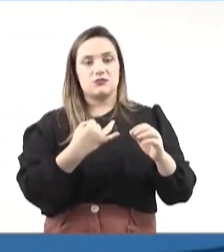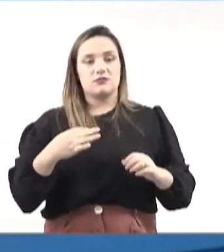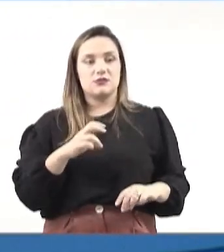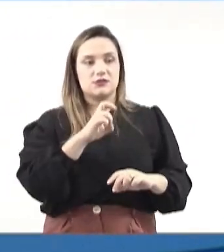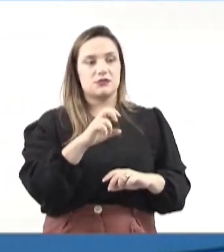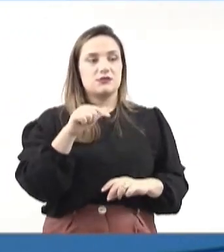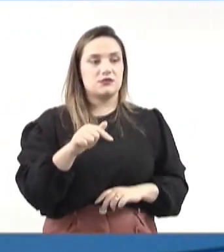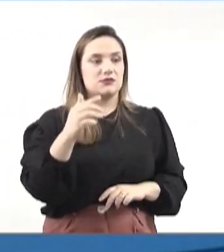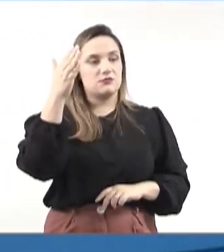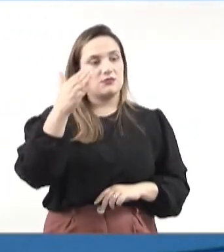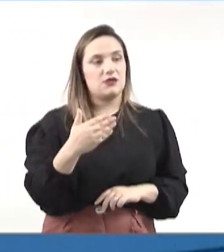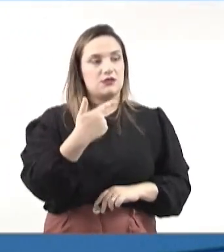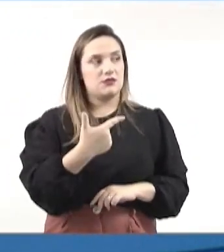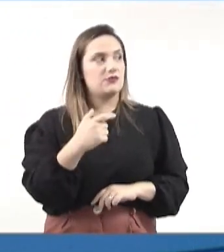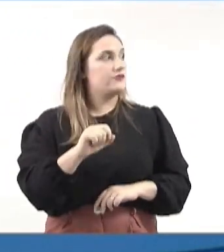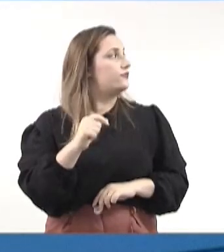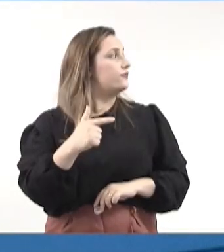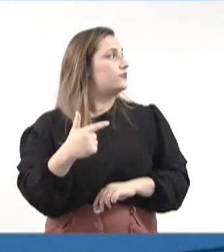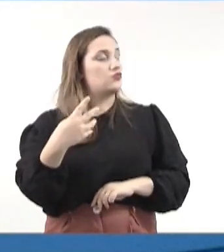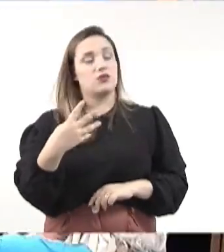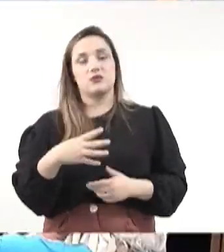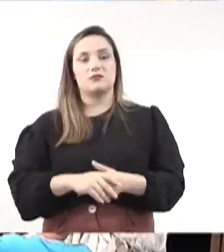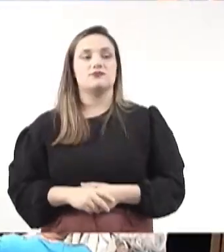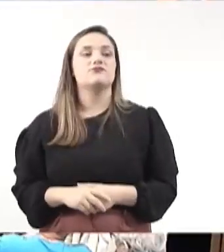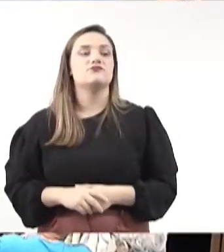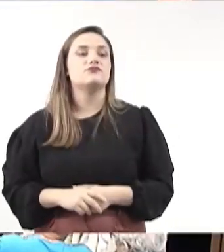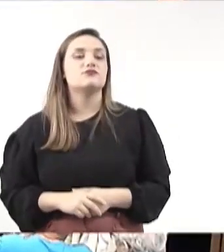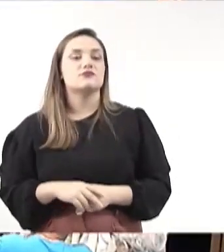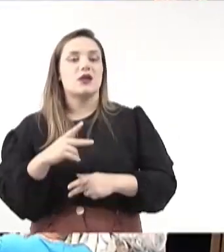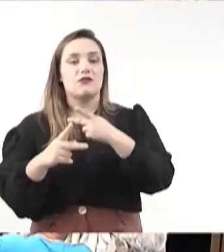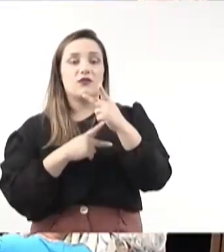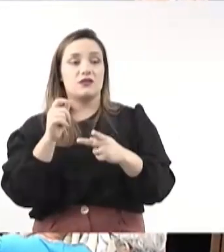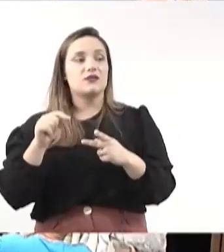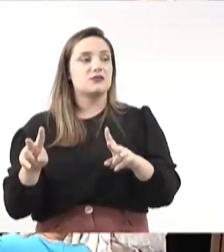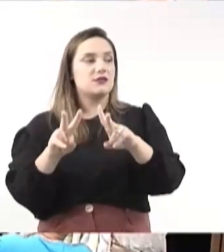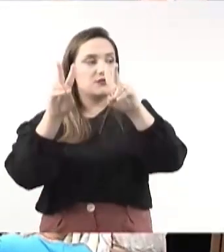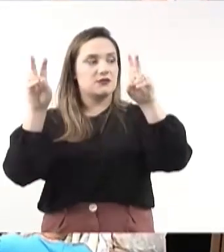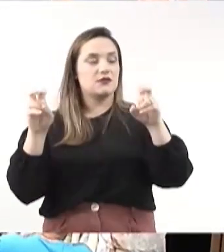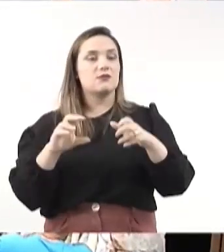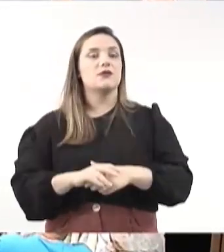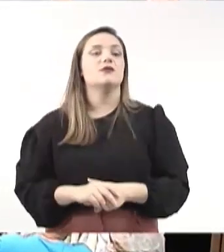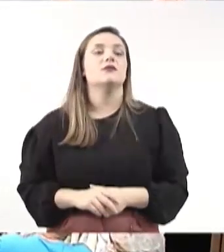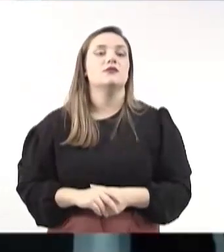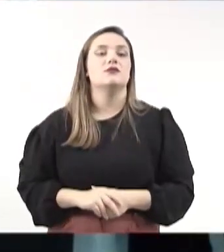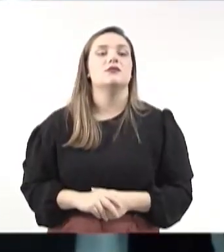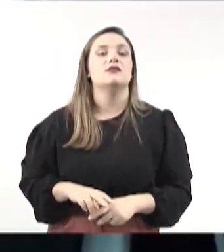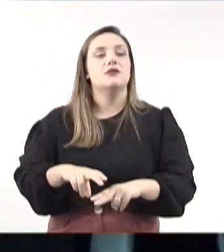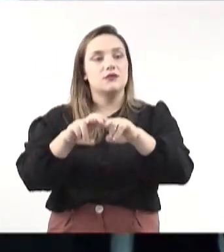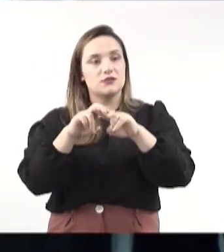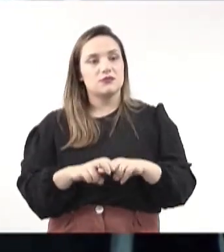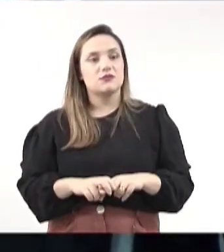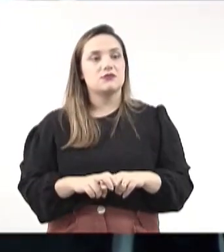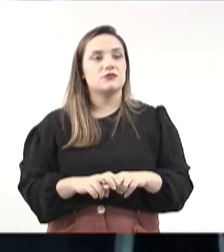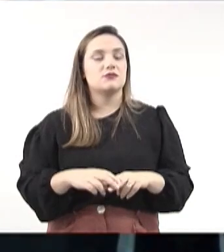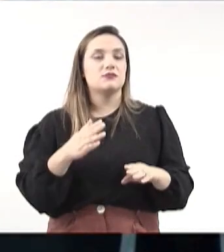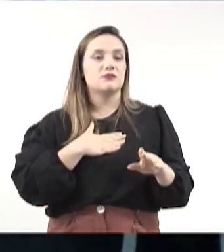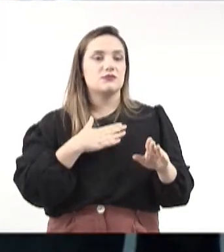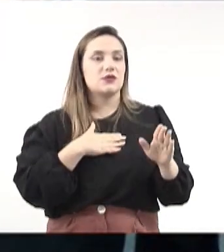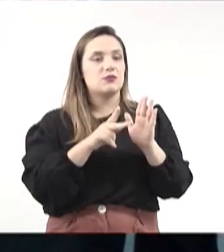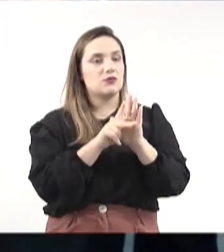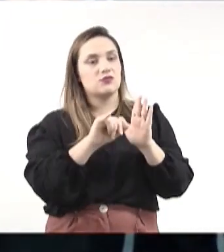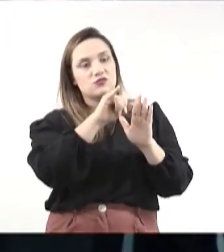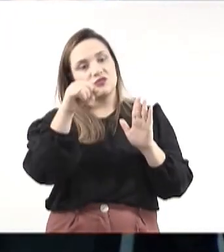57, barra 2024, tratando deste assunto. Portanto, o meu projeto perdeu